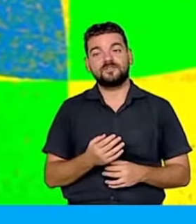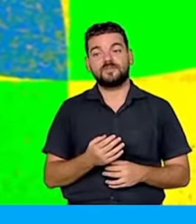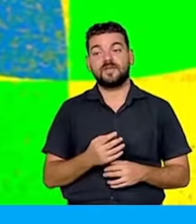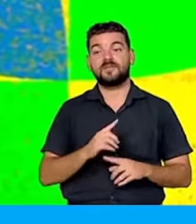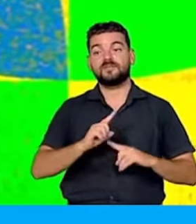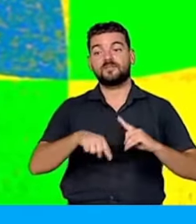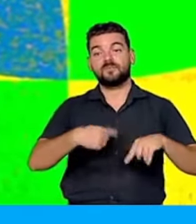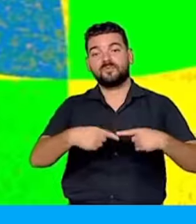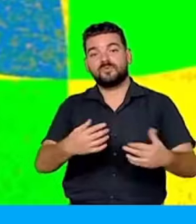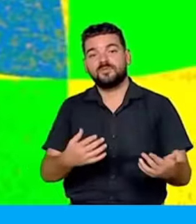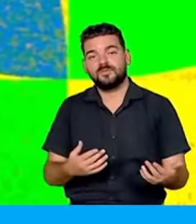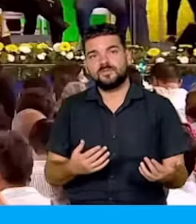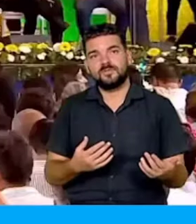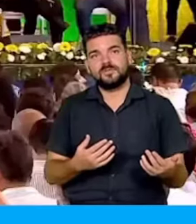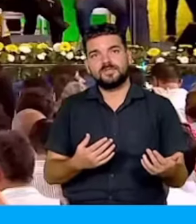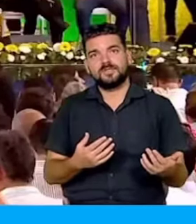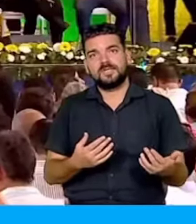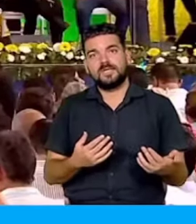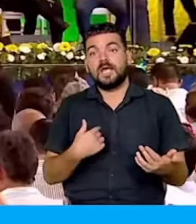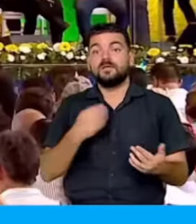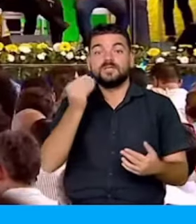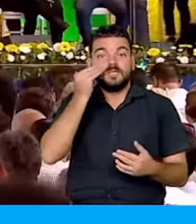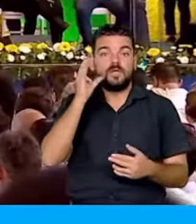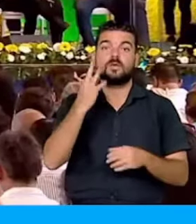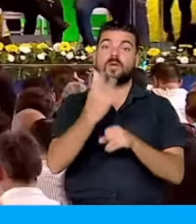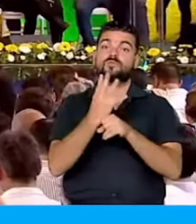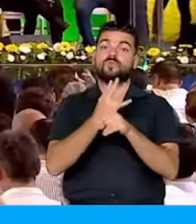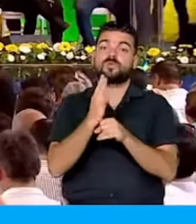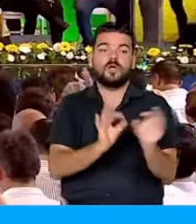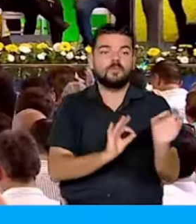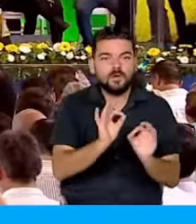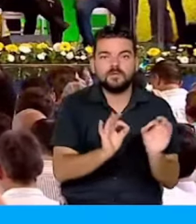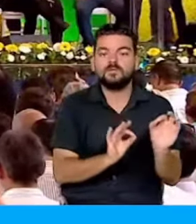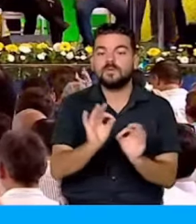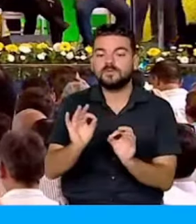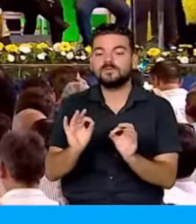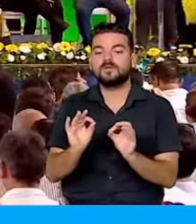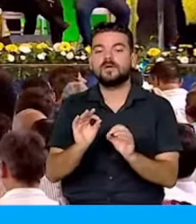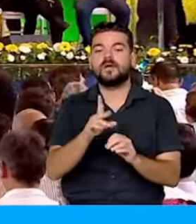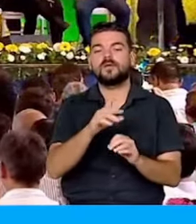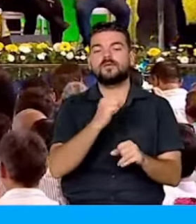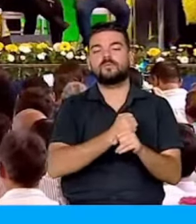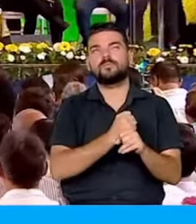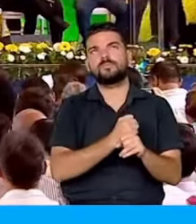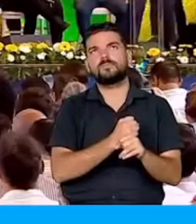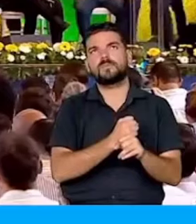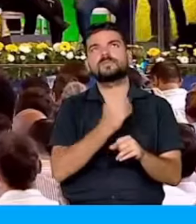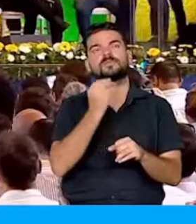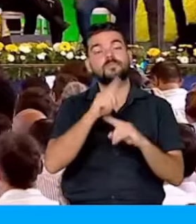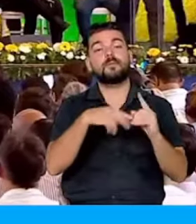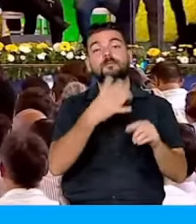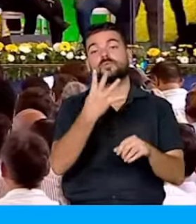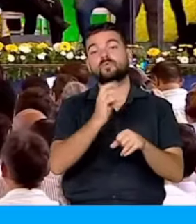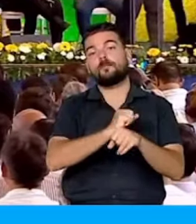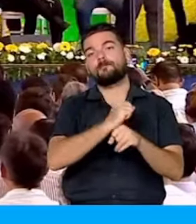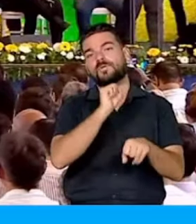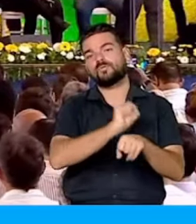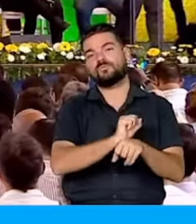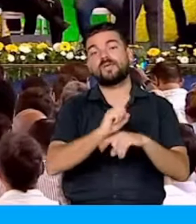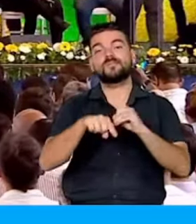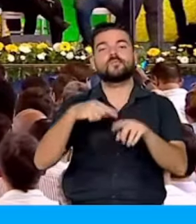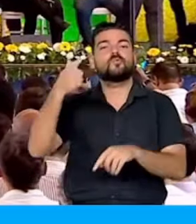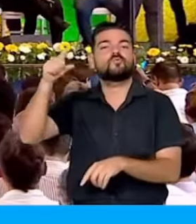Passa o tempo, nós ficamos quatro anos, presidente, com essa obra parada. Vêm aqueles